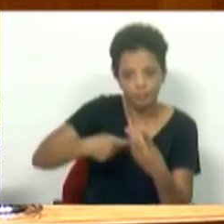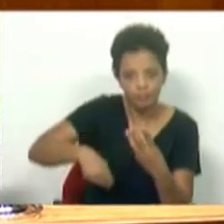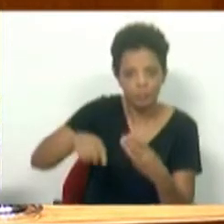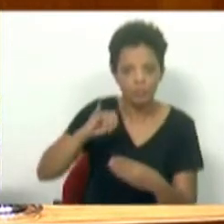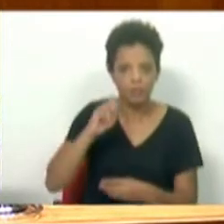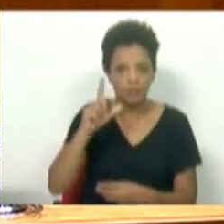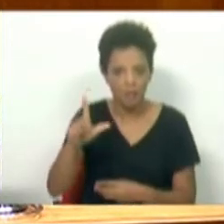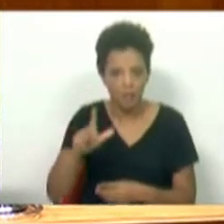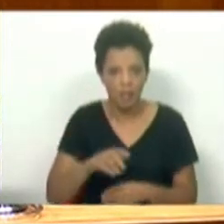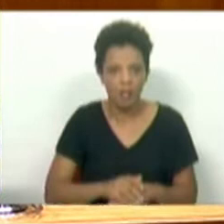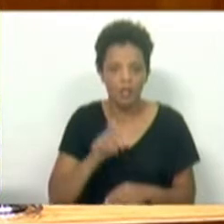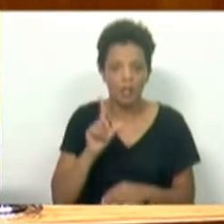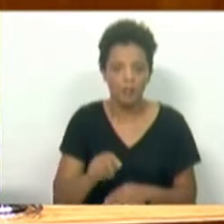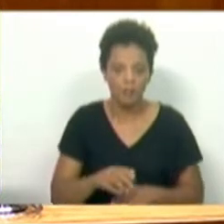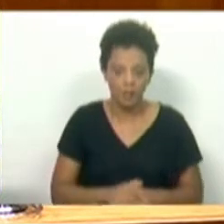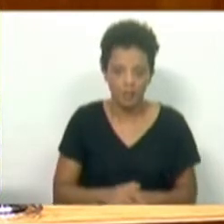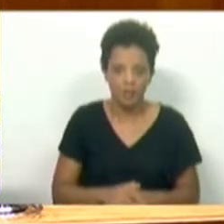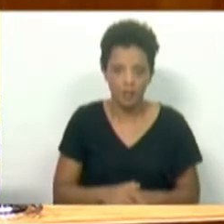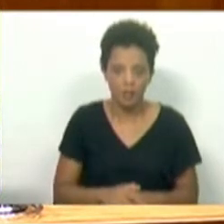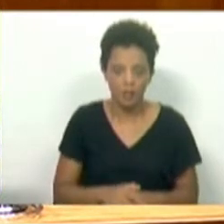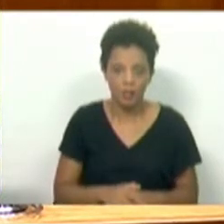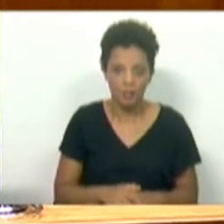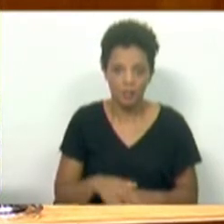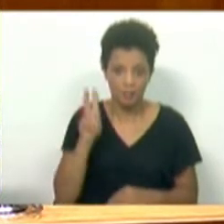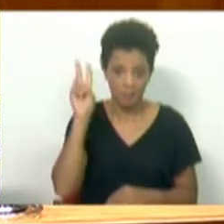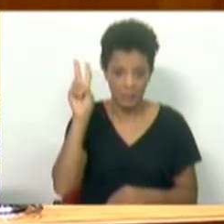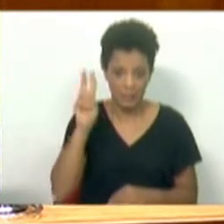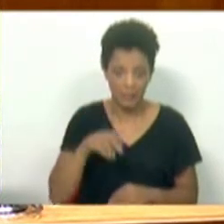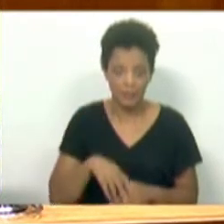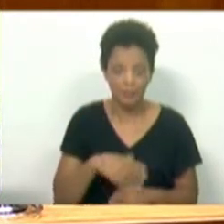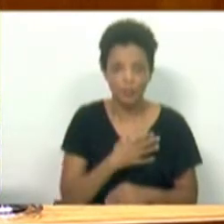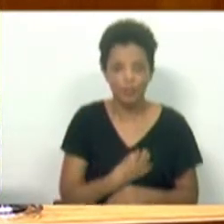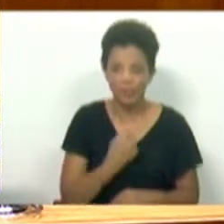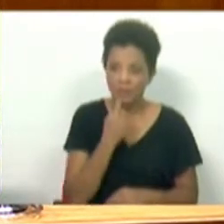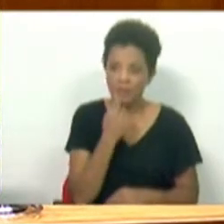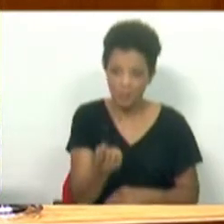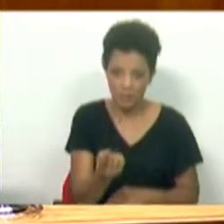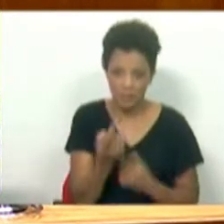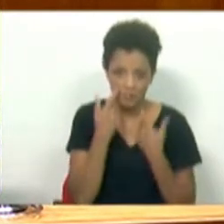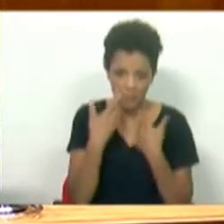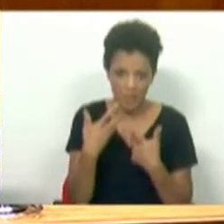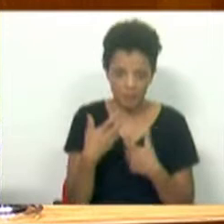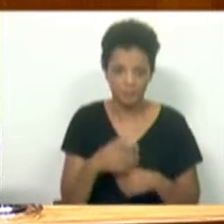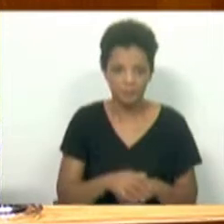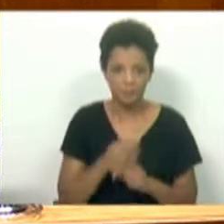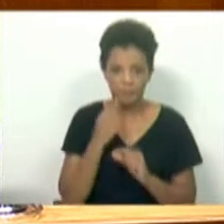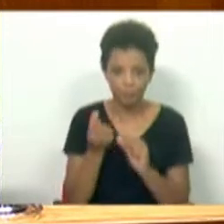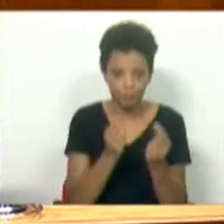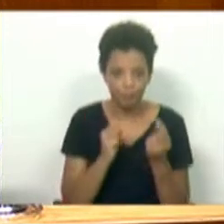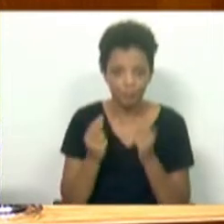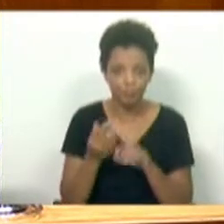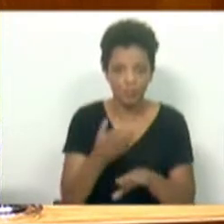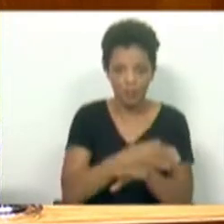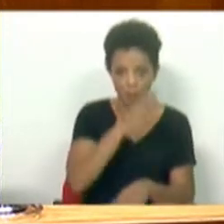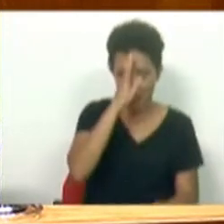pela iniciativa liberal e pelo Partido Social-Democrata, eu gostaria de sublinhar que esta discussão foi